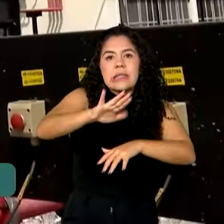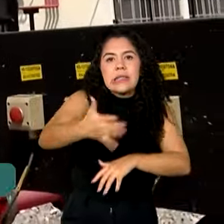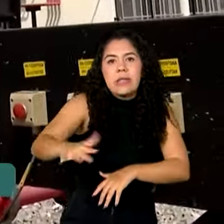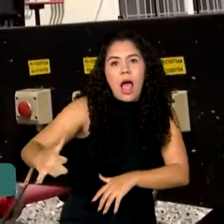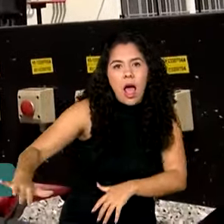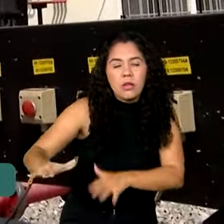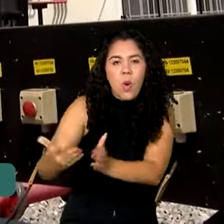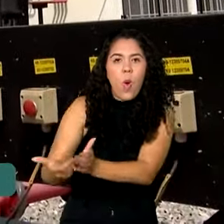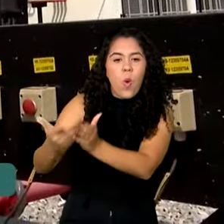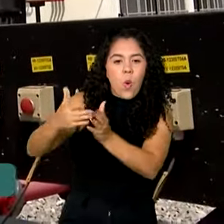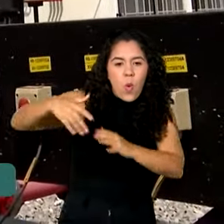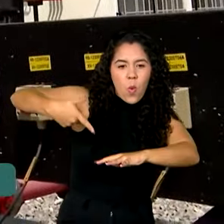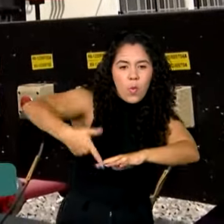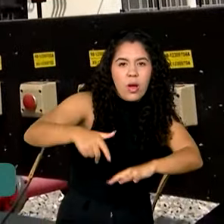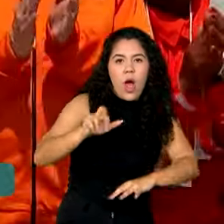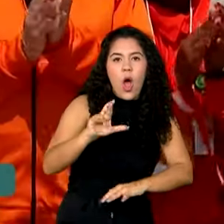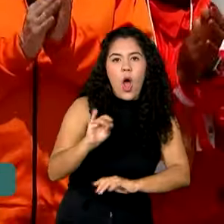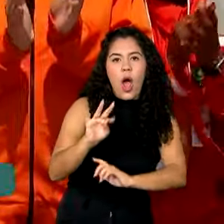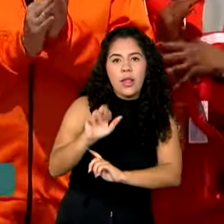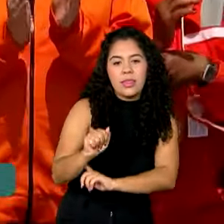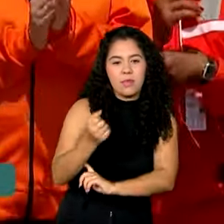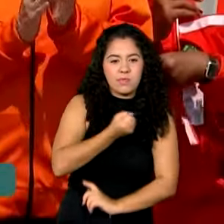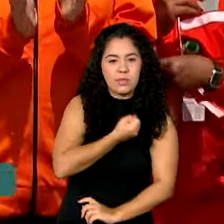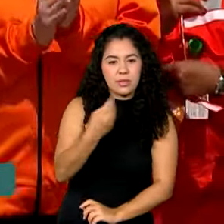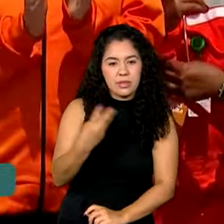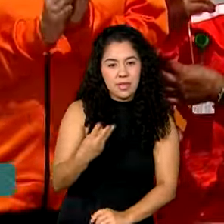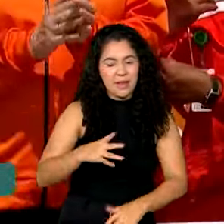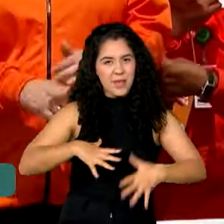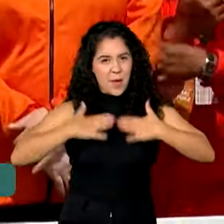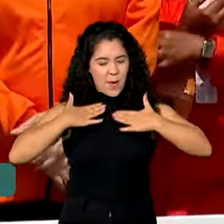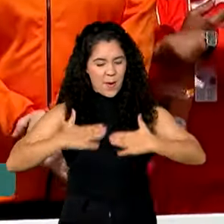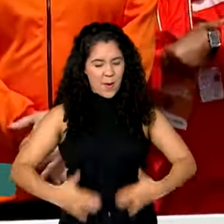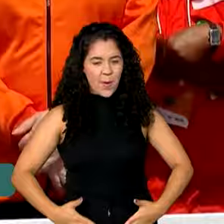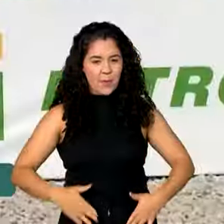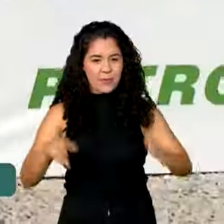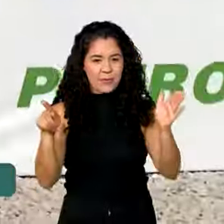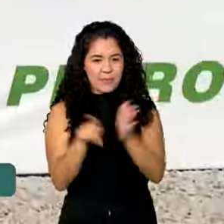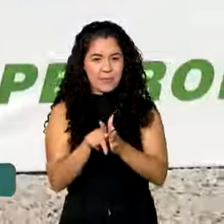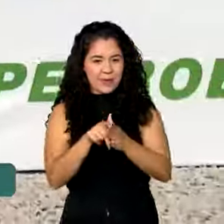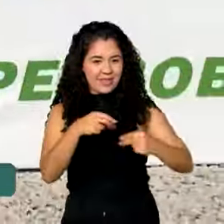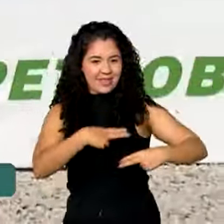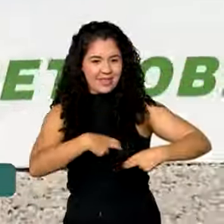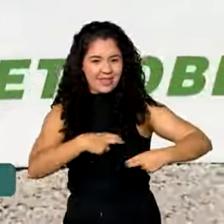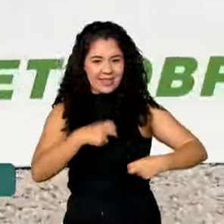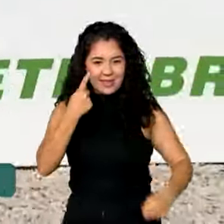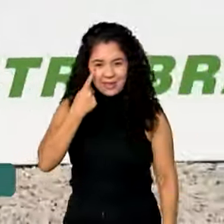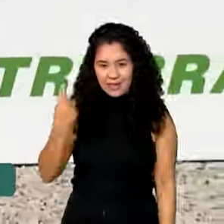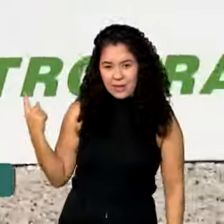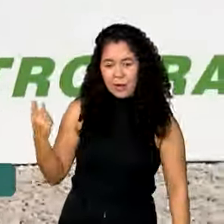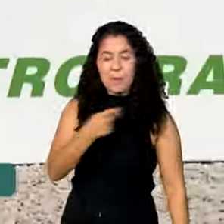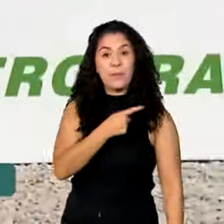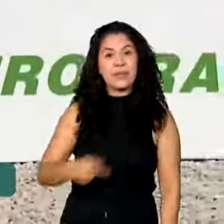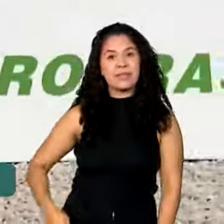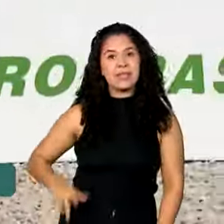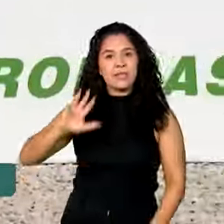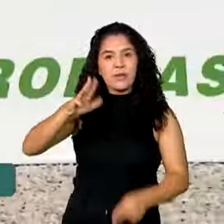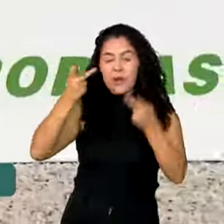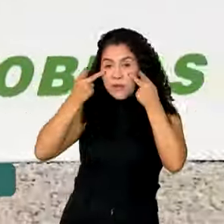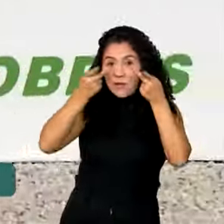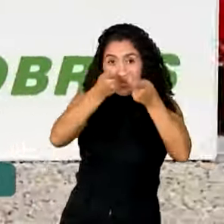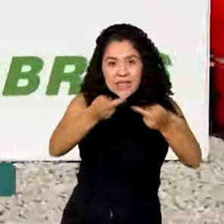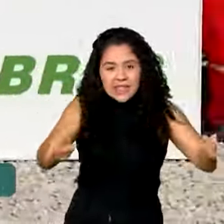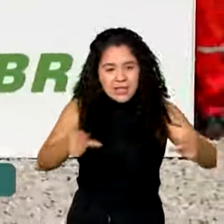pelo gasoduto Rota 3. Vestido com o uniforme da Petrobras, o presidente Lula visitou as obras,